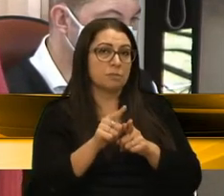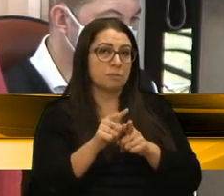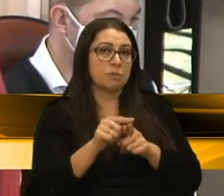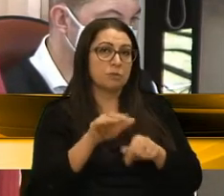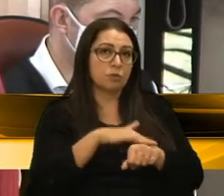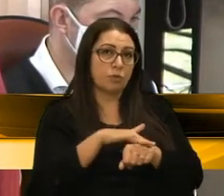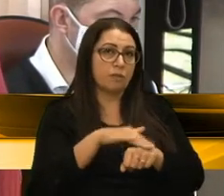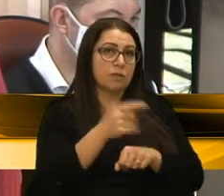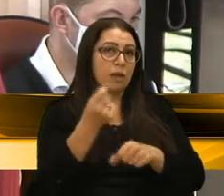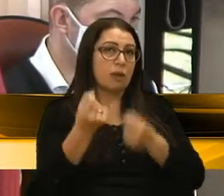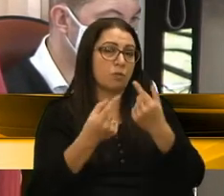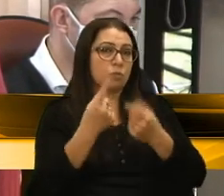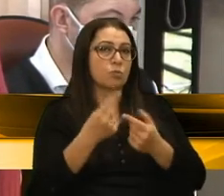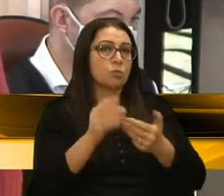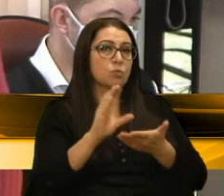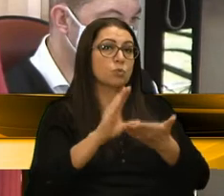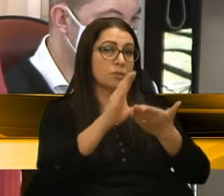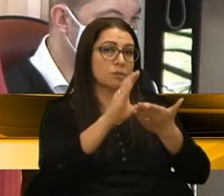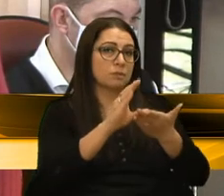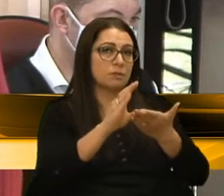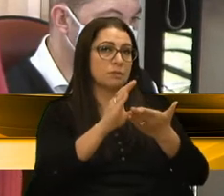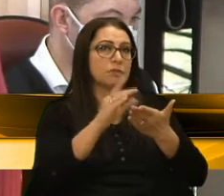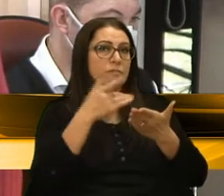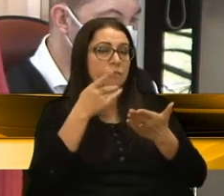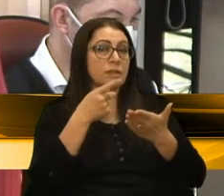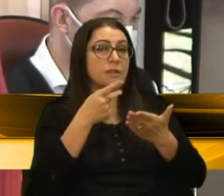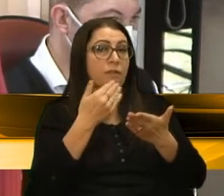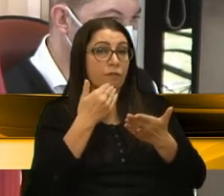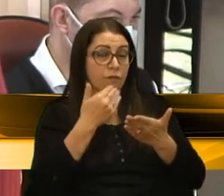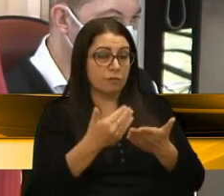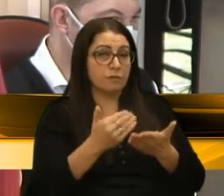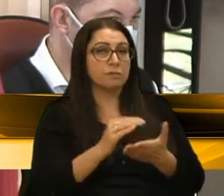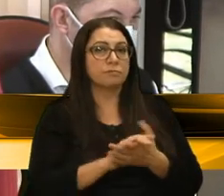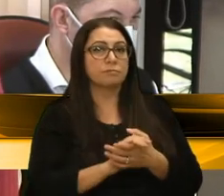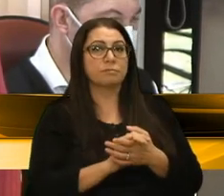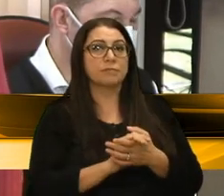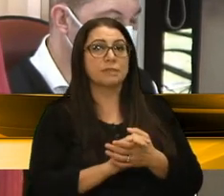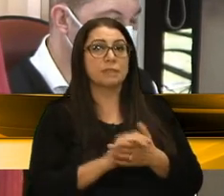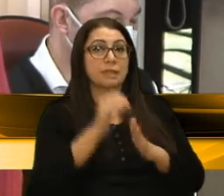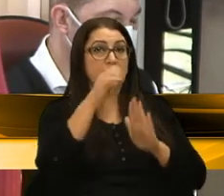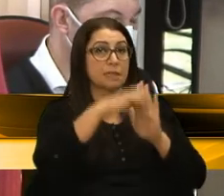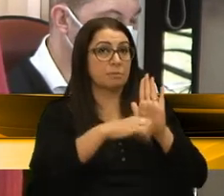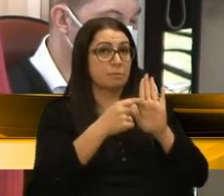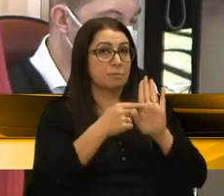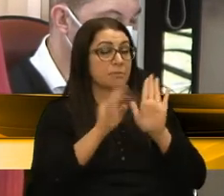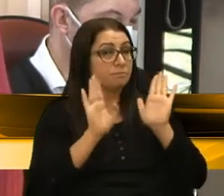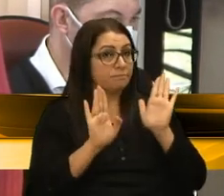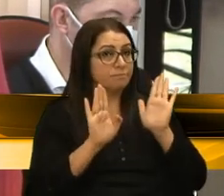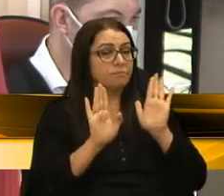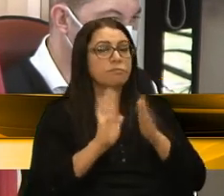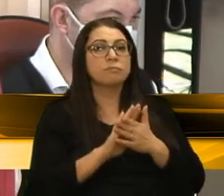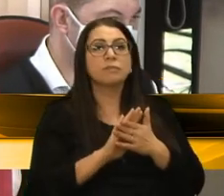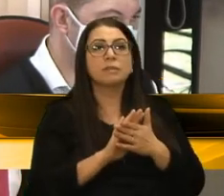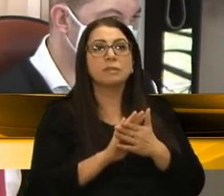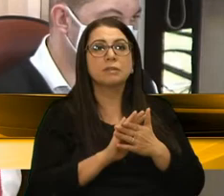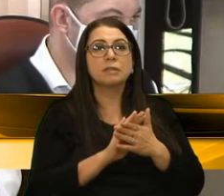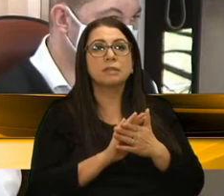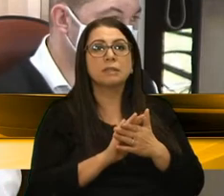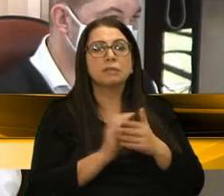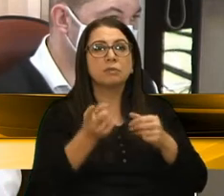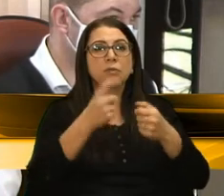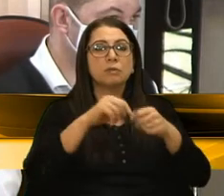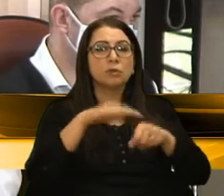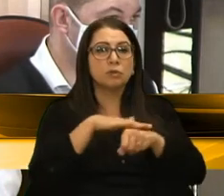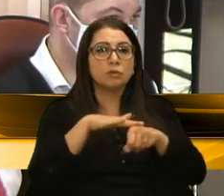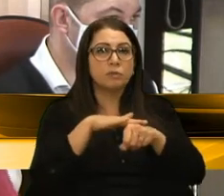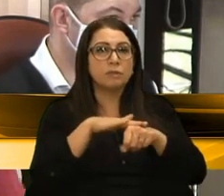conversou com alguns conselheiros e eles se manifestaram de forma favorável às emendas. Então, se voltassem a conversar, talvez,